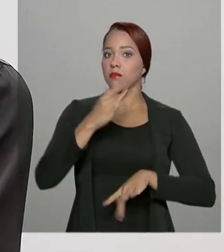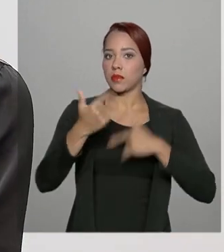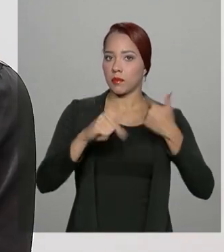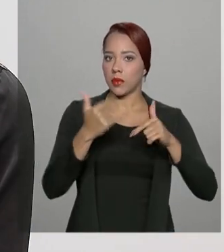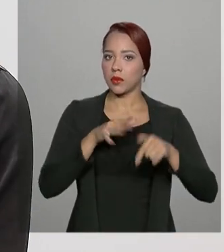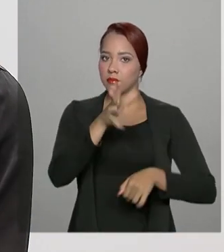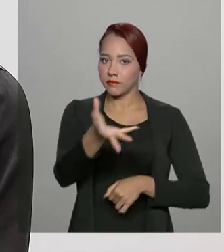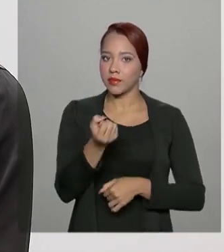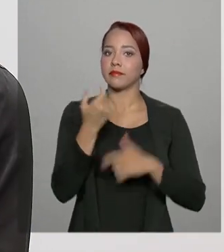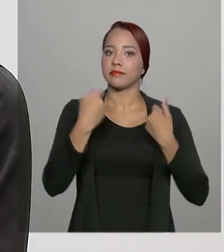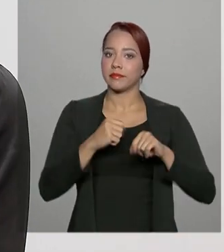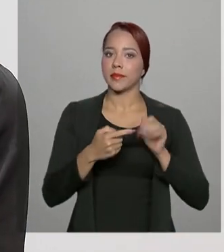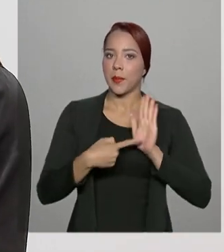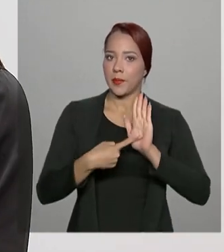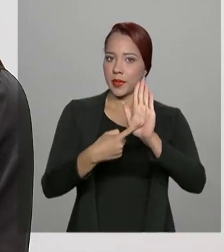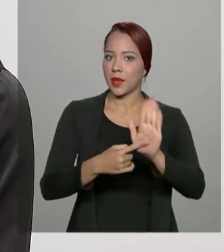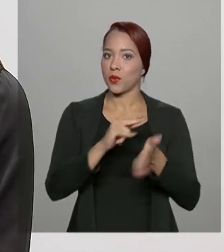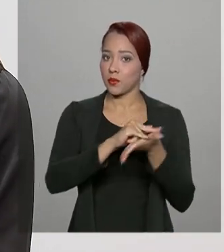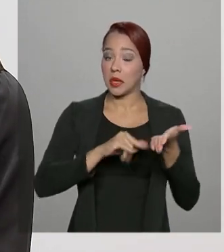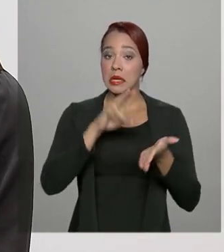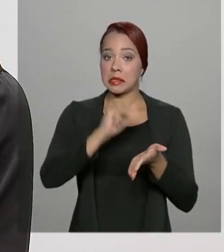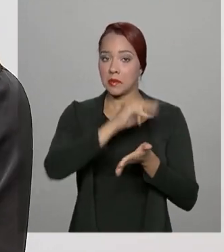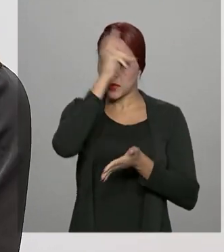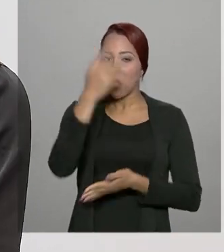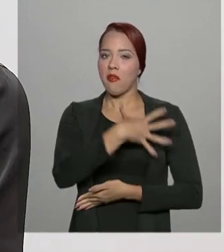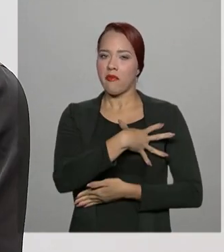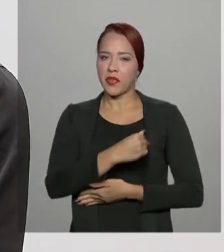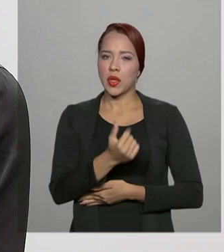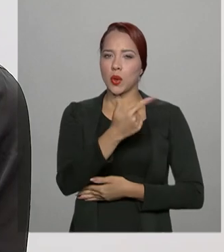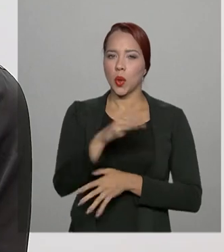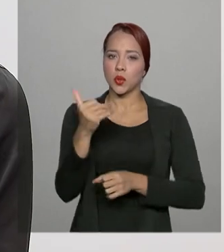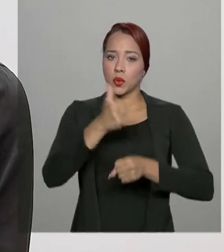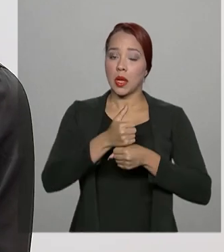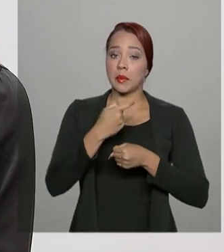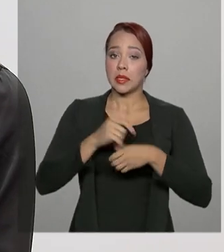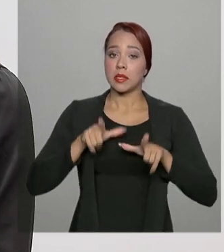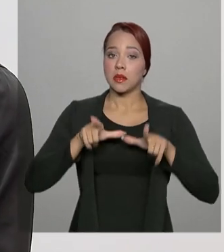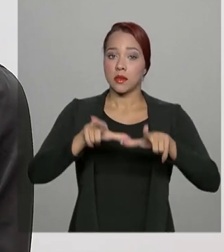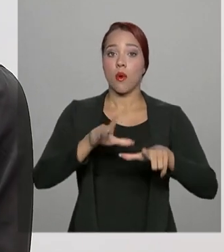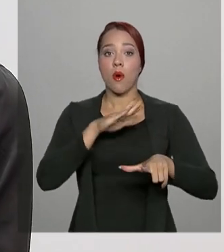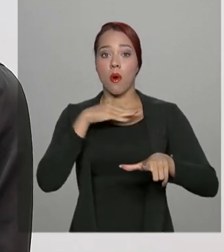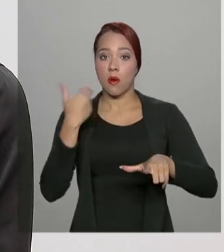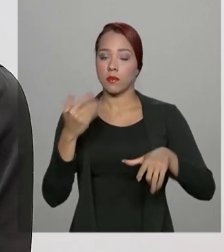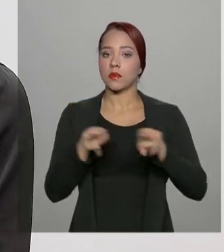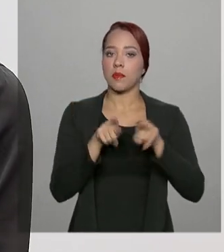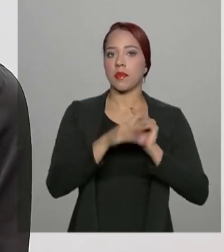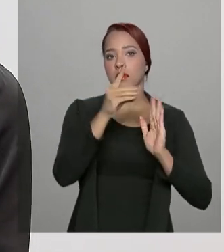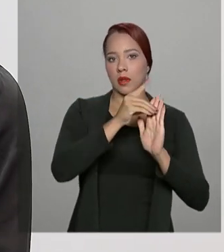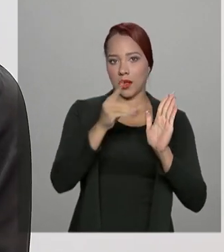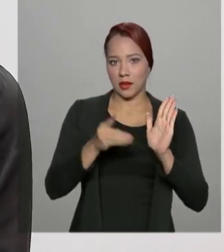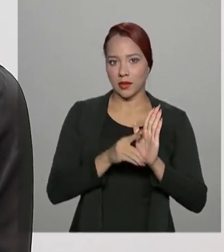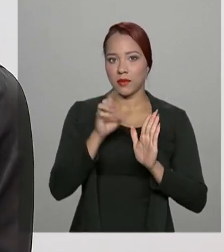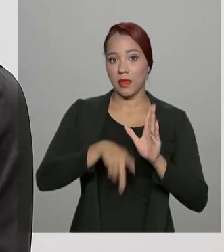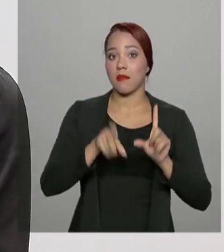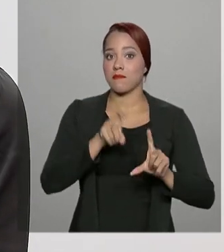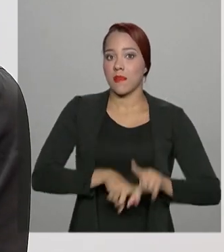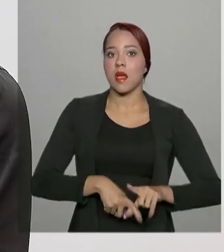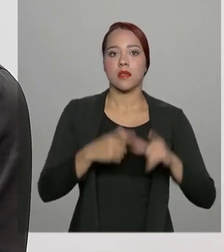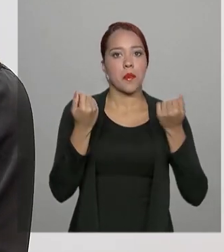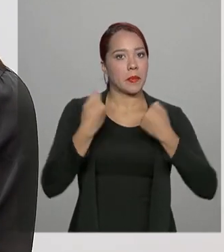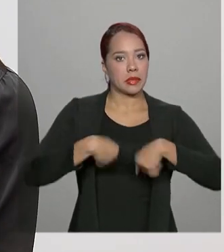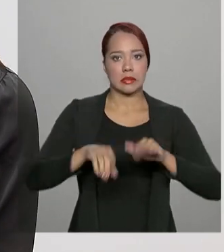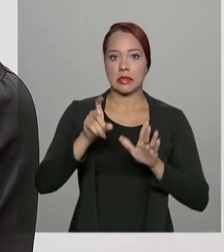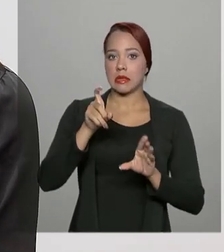precisam apresentar esse documento. E para quem é herdeiro, ele apresenta a certidão de óbito e uma declaração de dependente, que não precisa ser